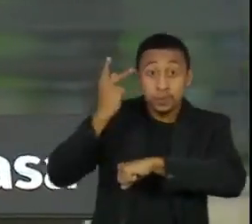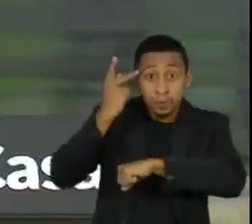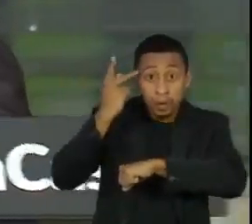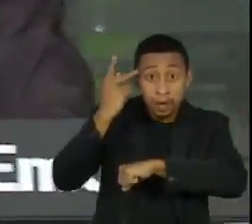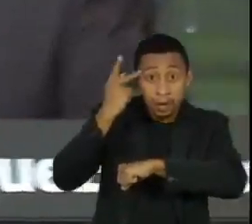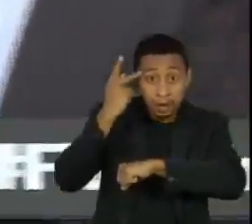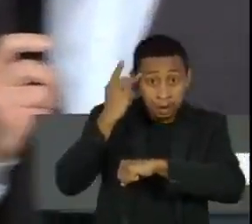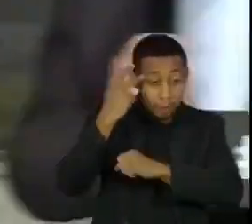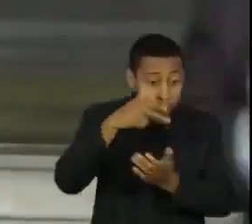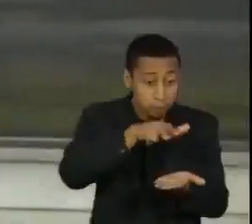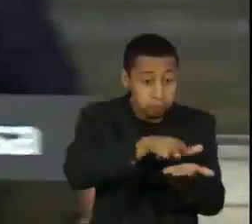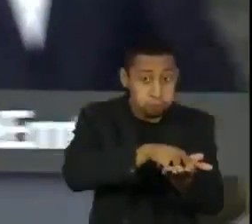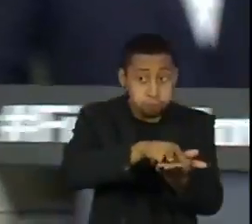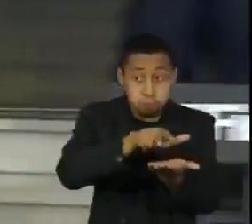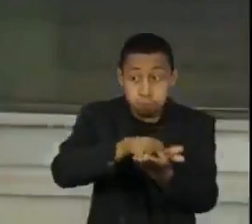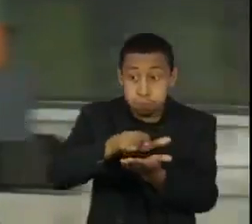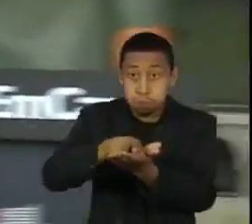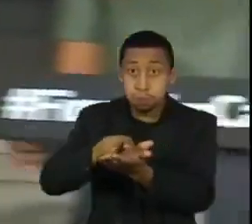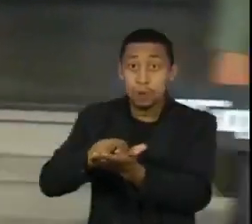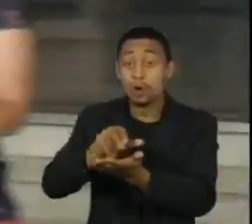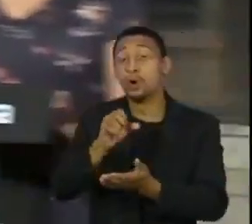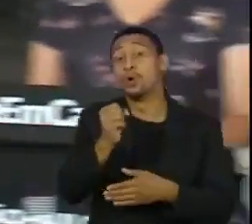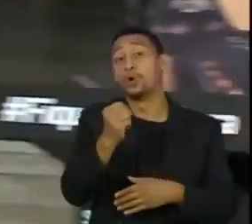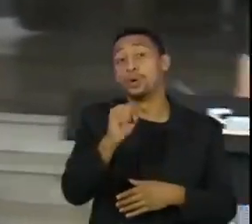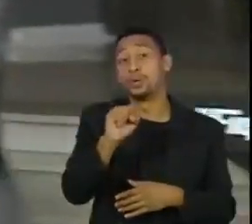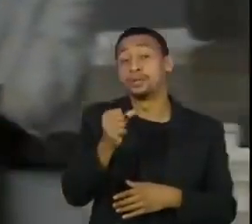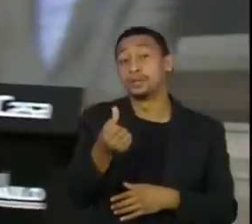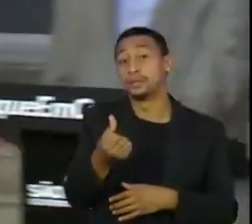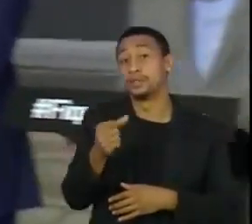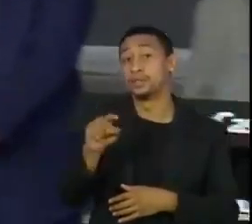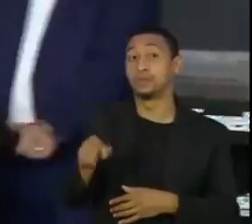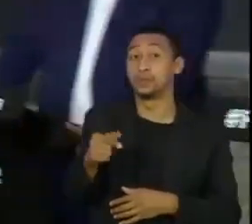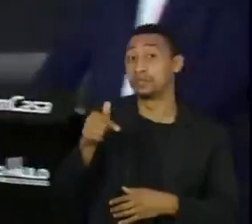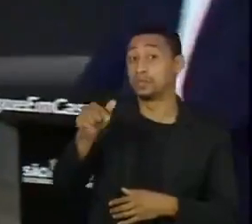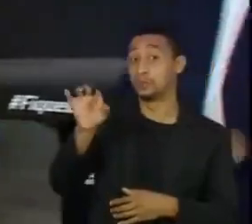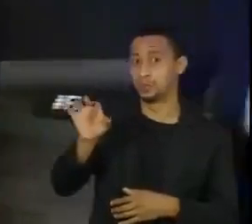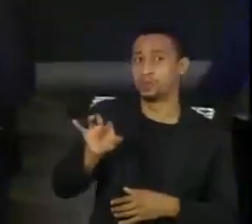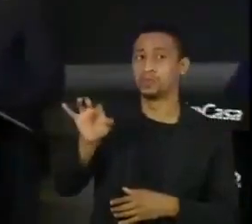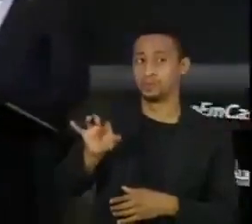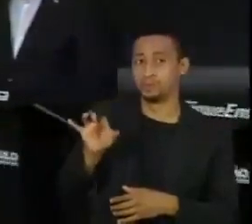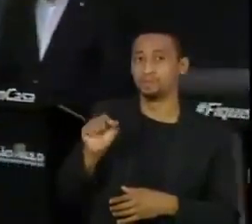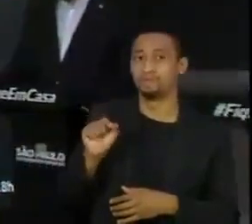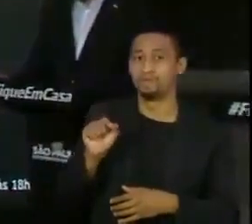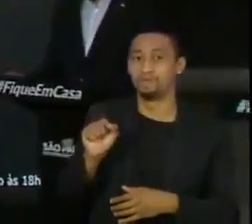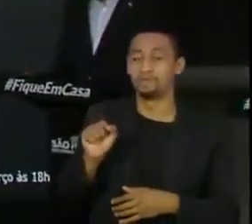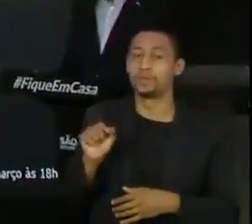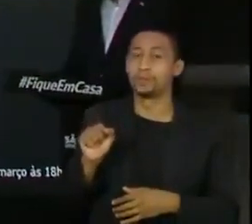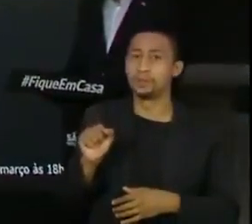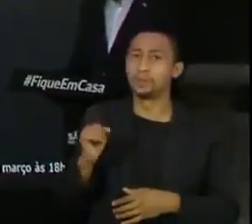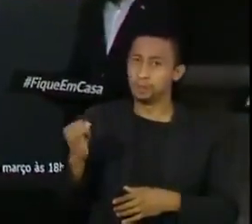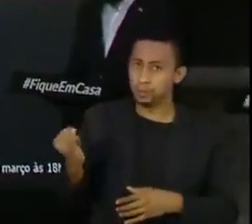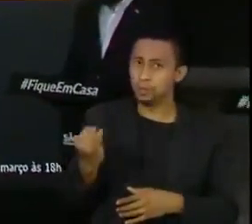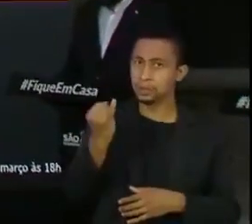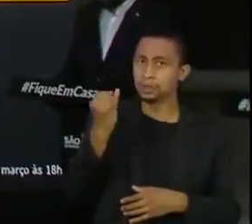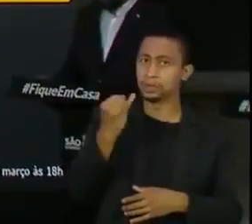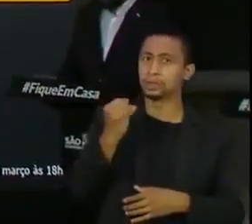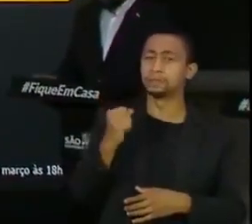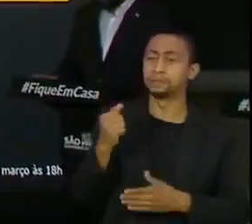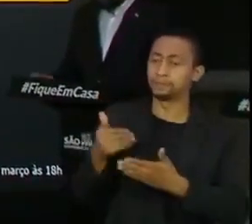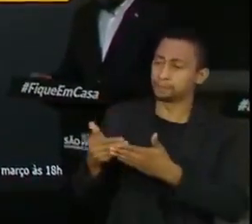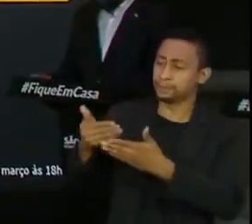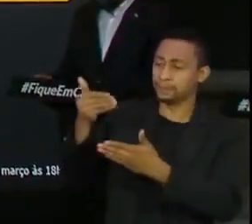86,7% de ocupação. Importante lembrar que no dia